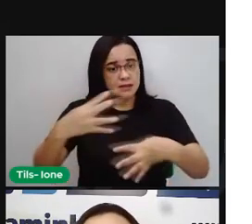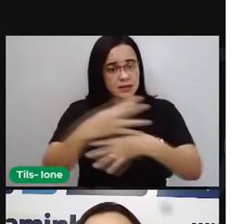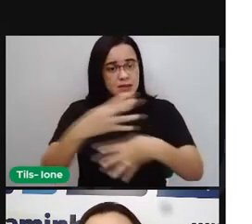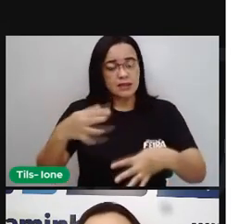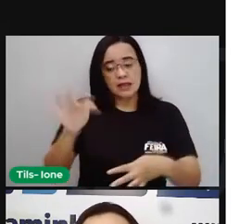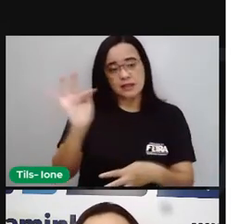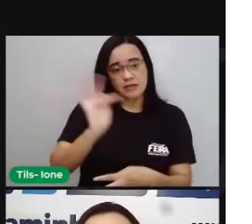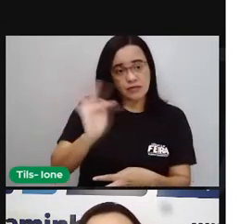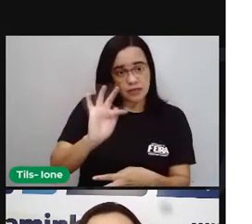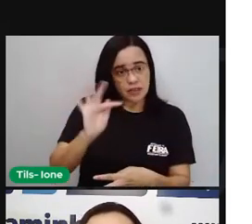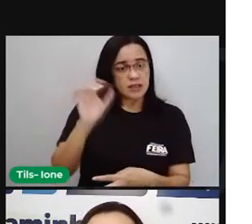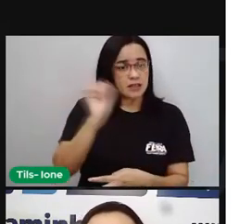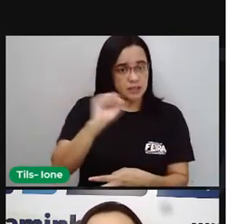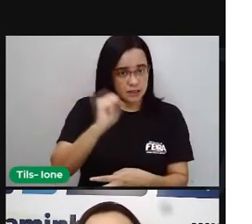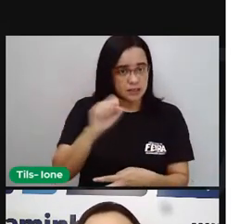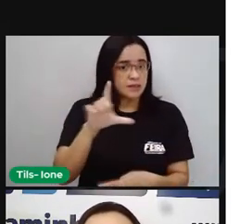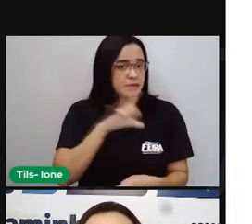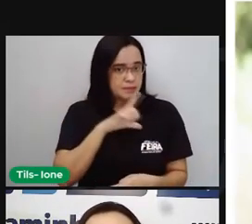nome da cidade.